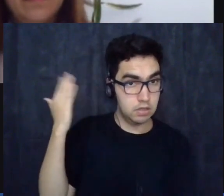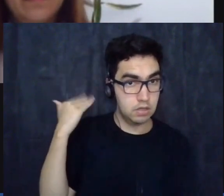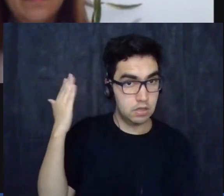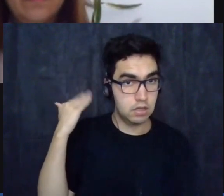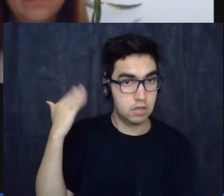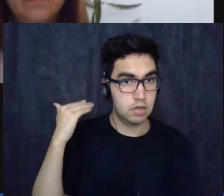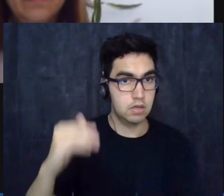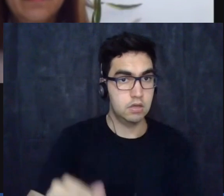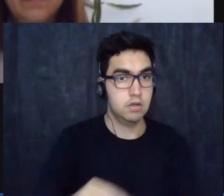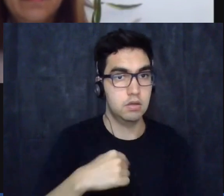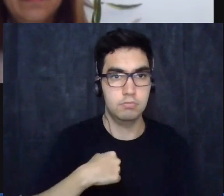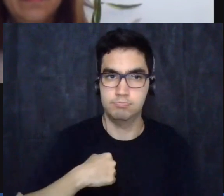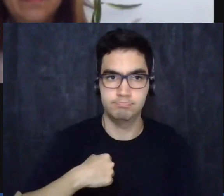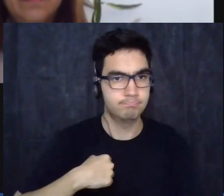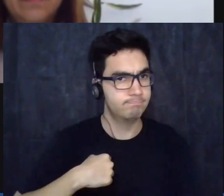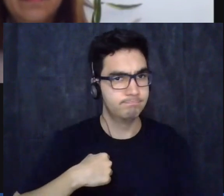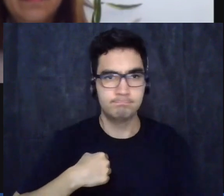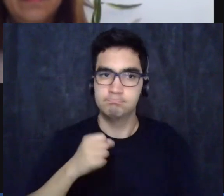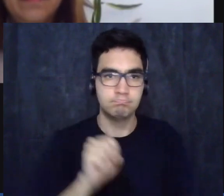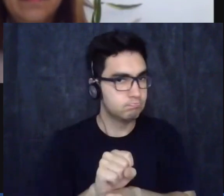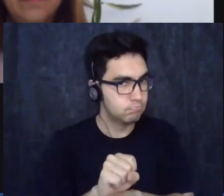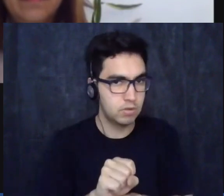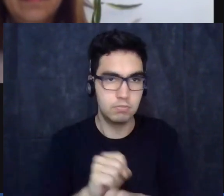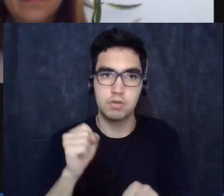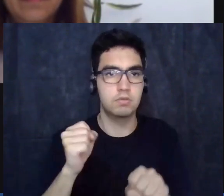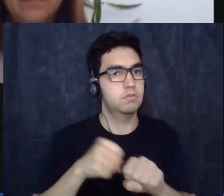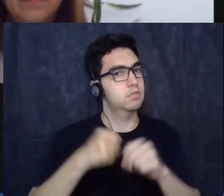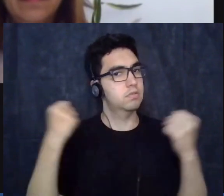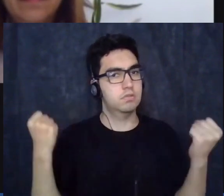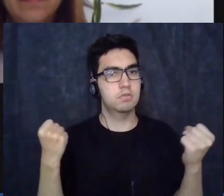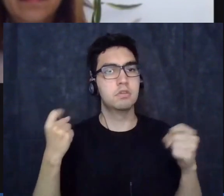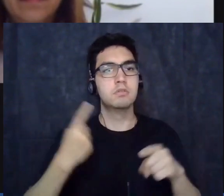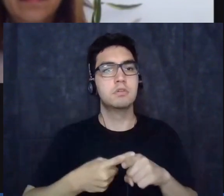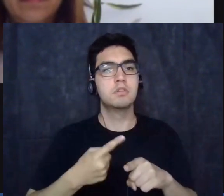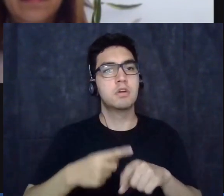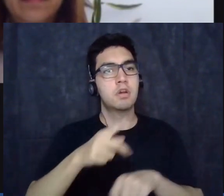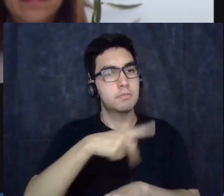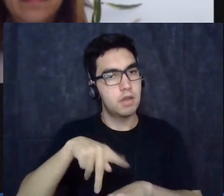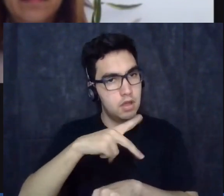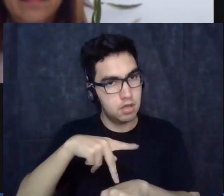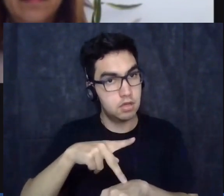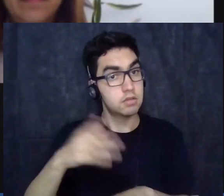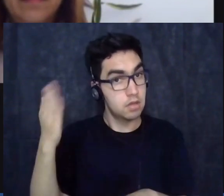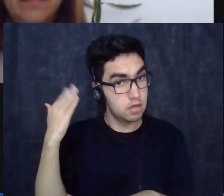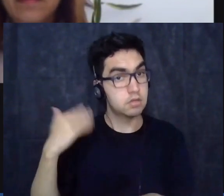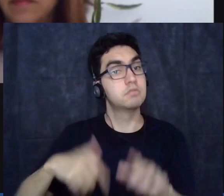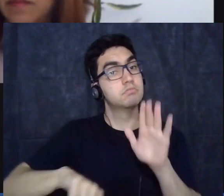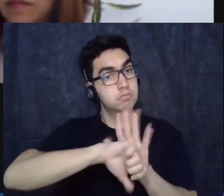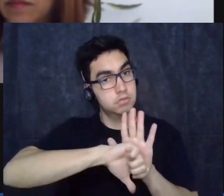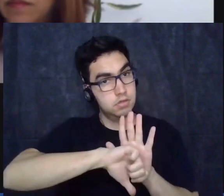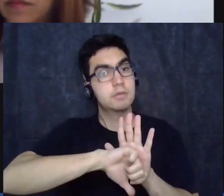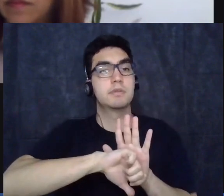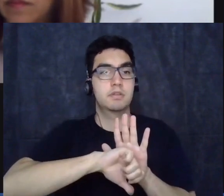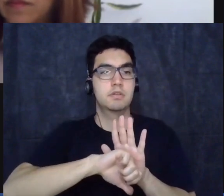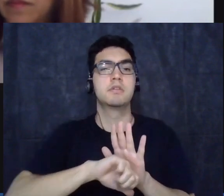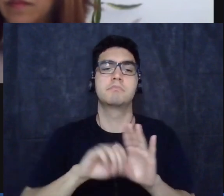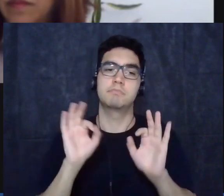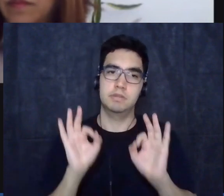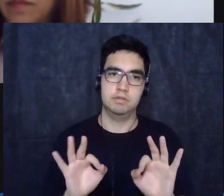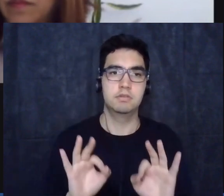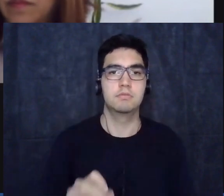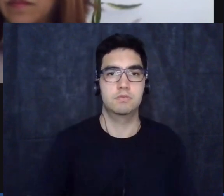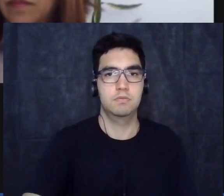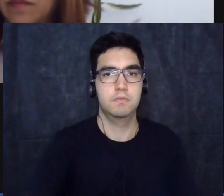impensável já que em alguns países isso era crime era criminalizado era parte daqueles grupos